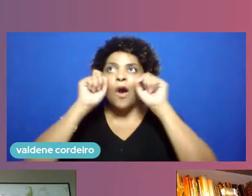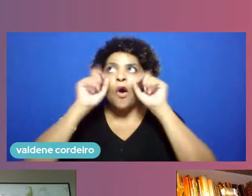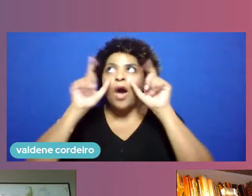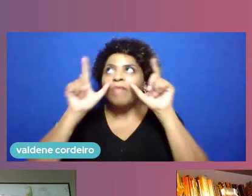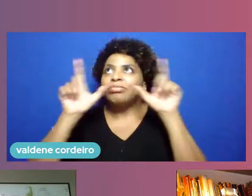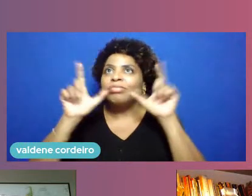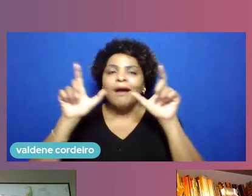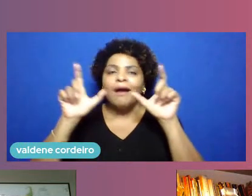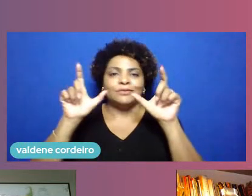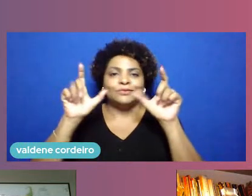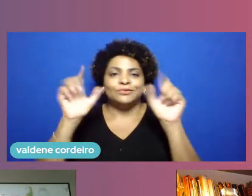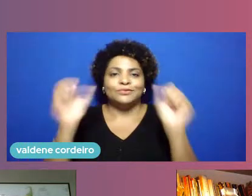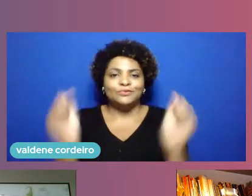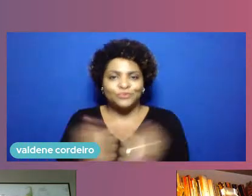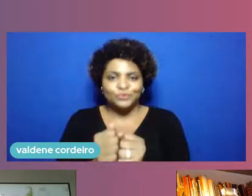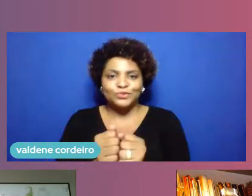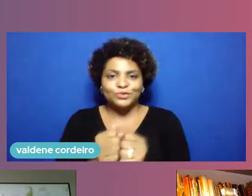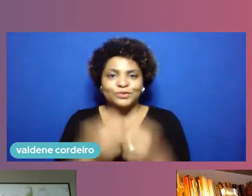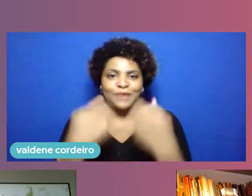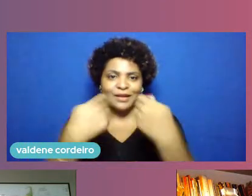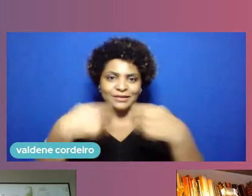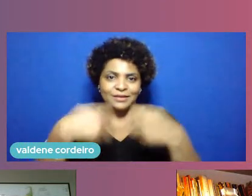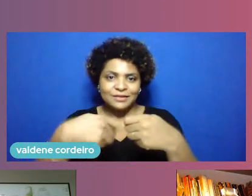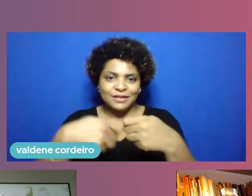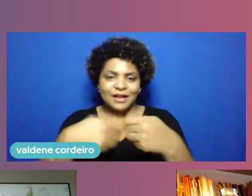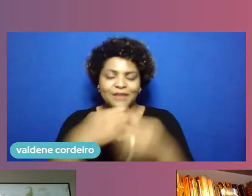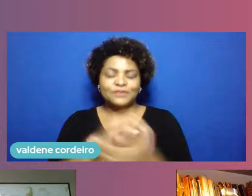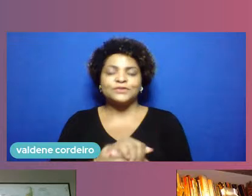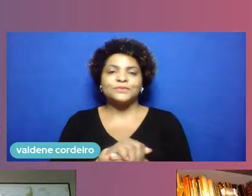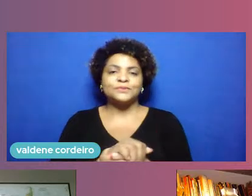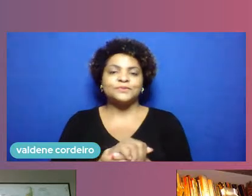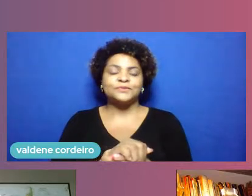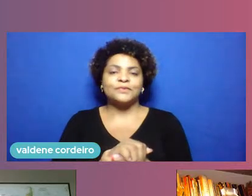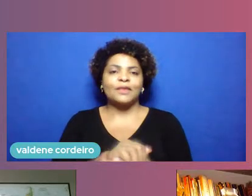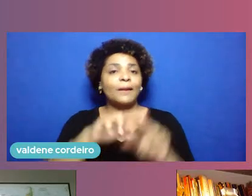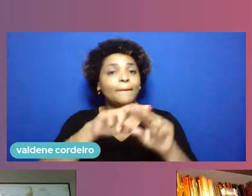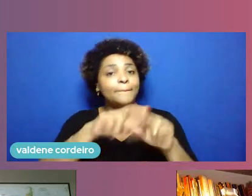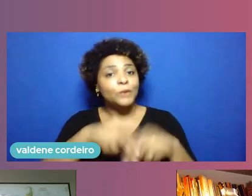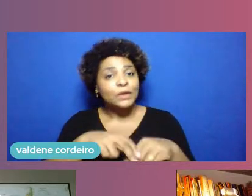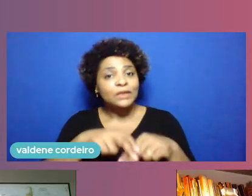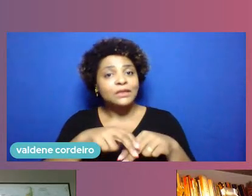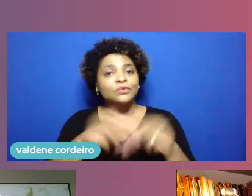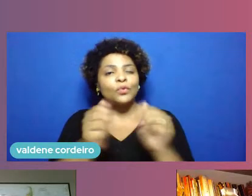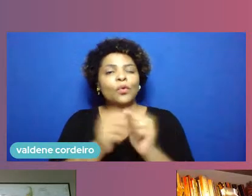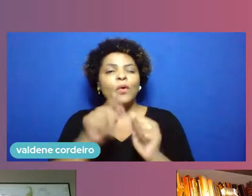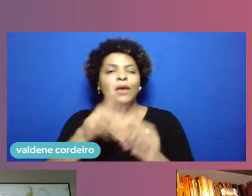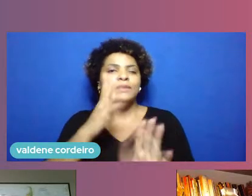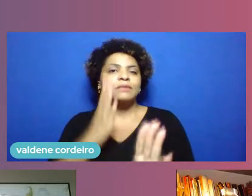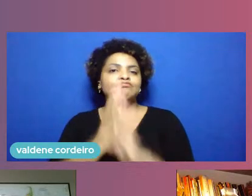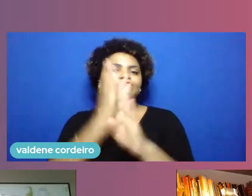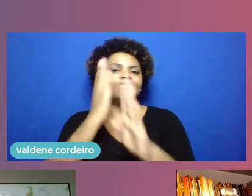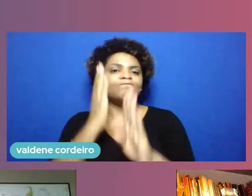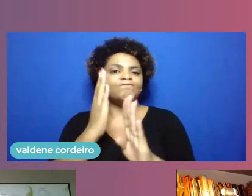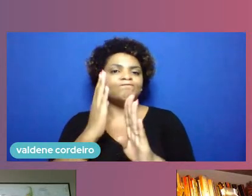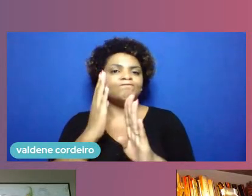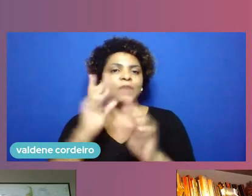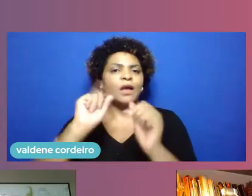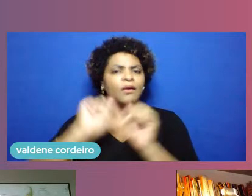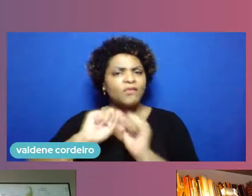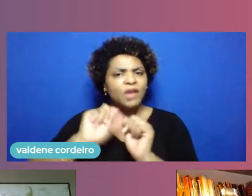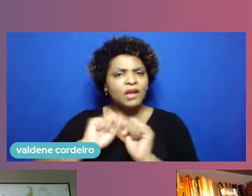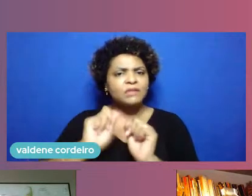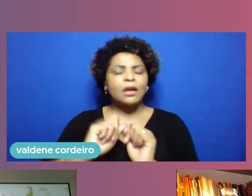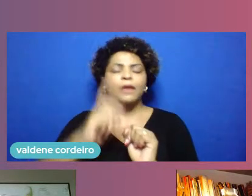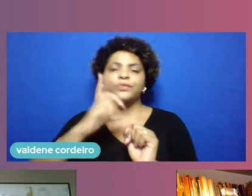suas necessidades e por esse e não esse olhar nesse diagnósticos e construção é que vai estar um